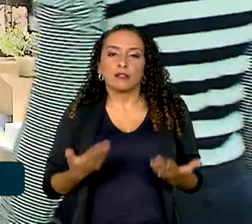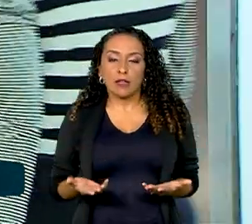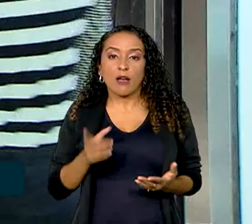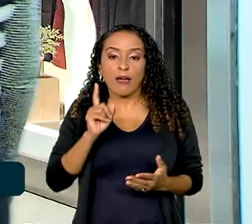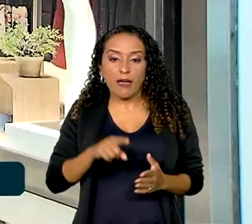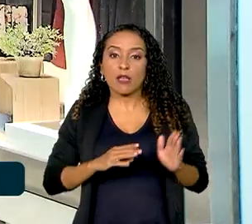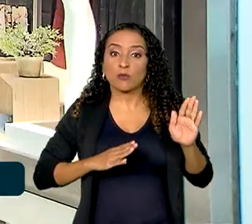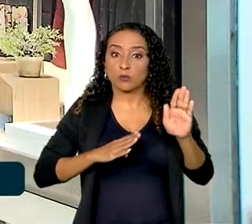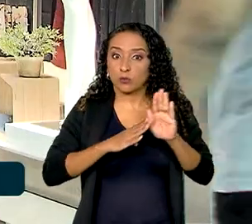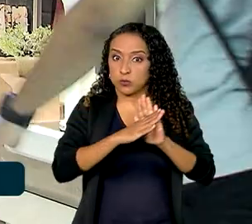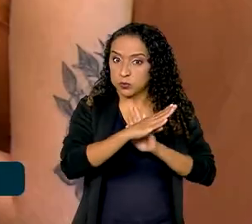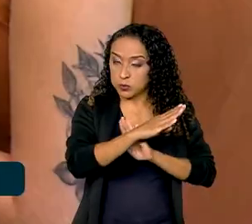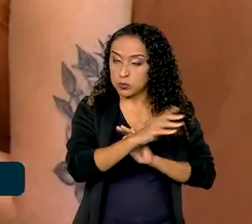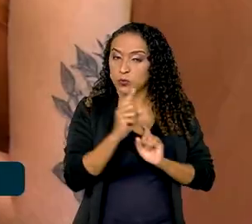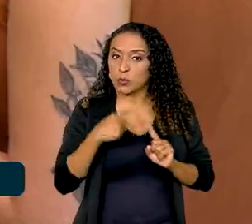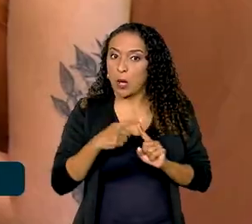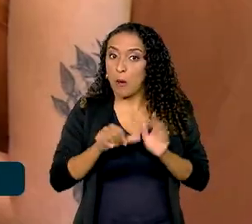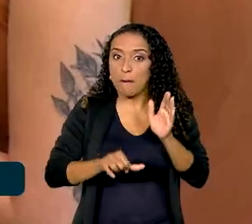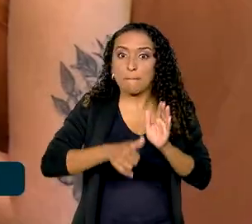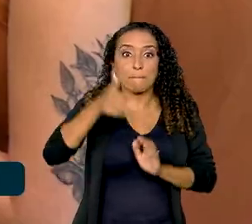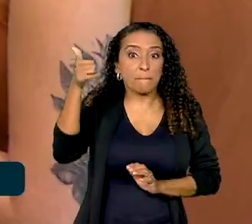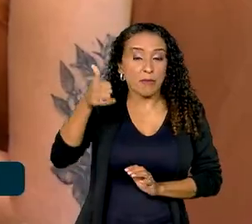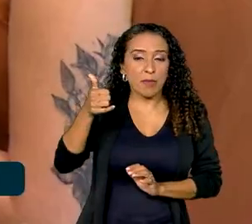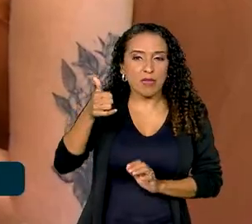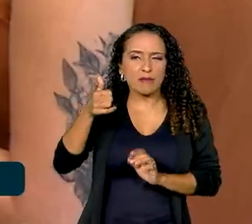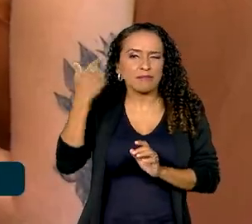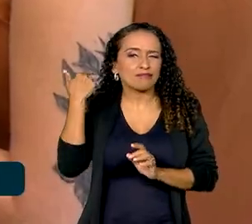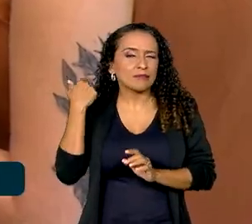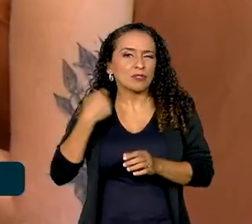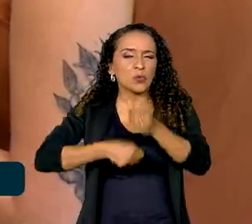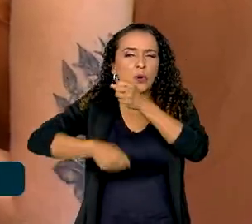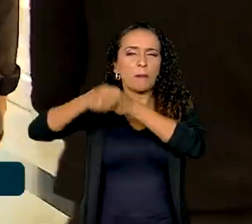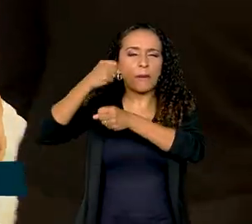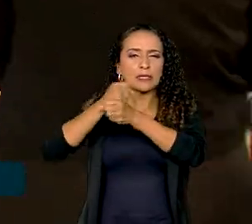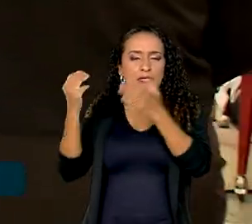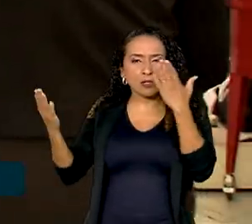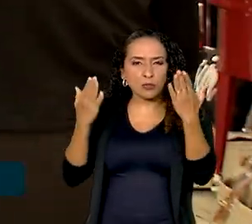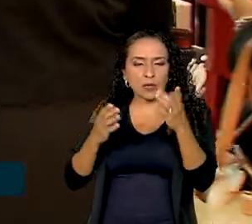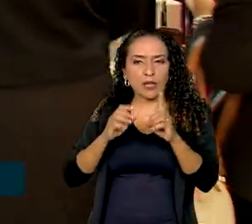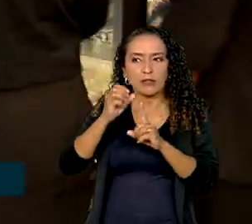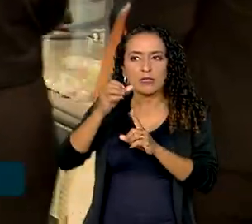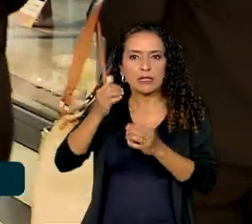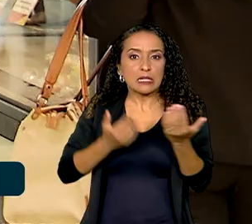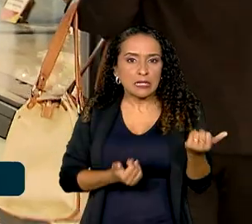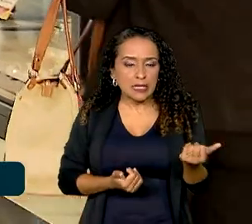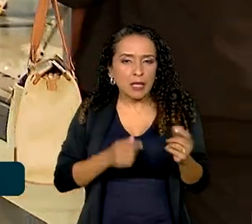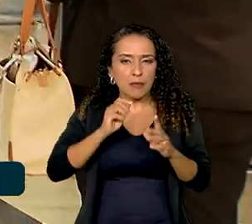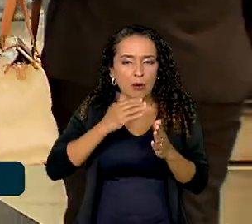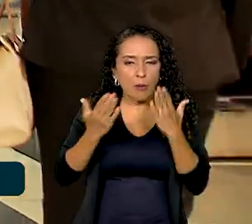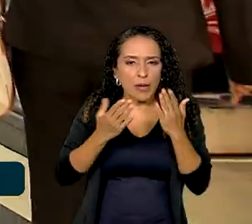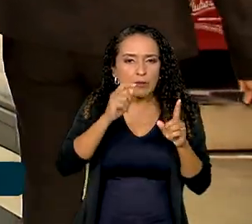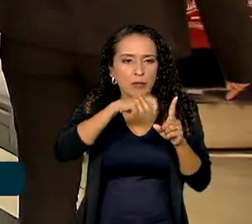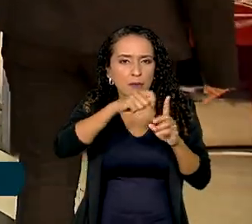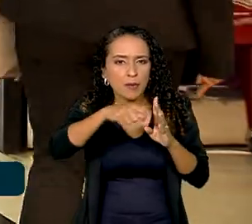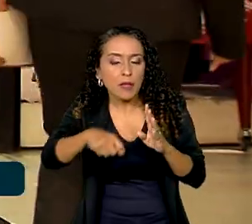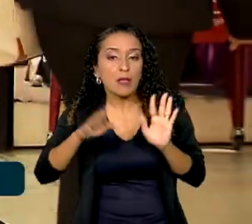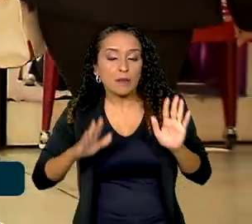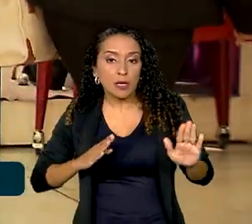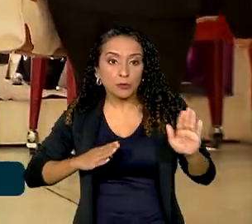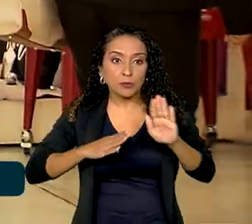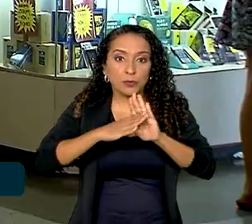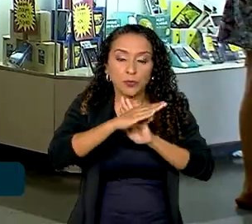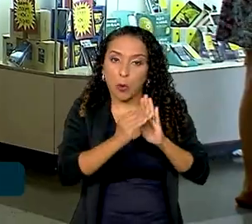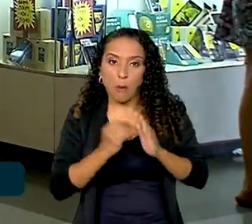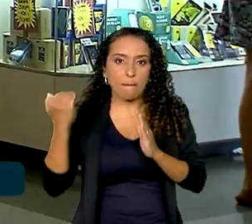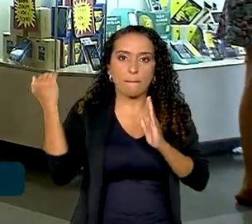Este crescimento foi o primeiro desde setembro na comparação mês a mês, mas é o crescimento mais expressivo,